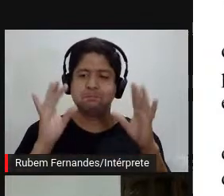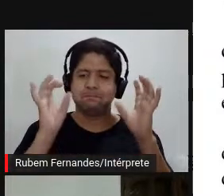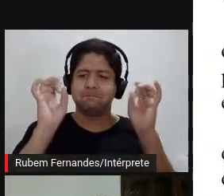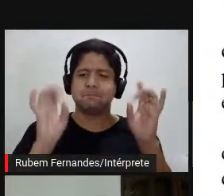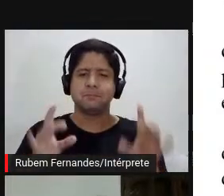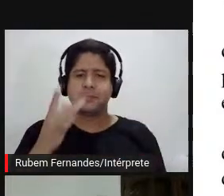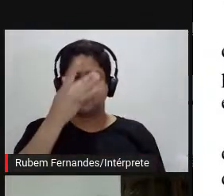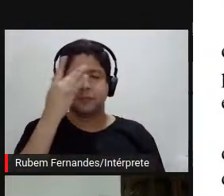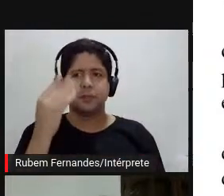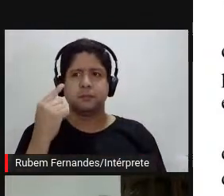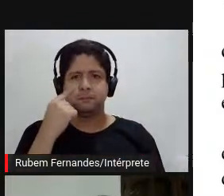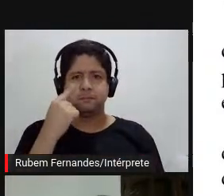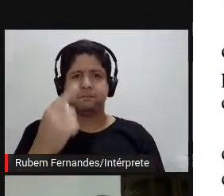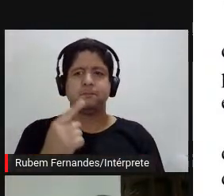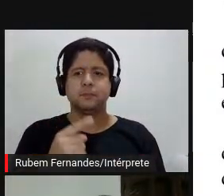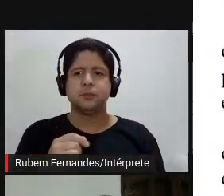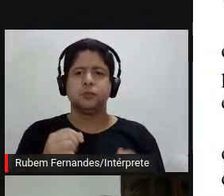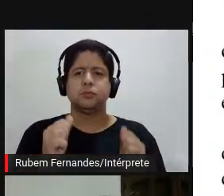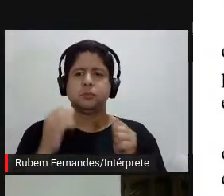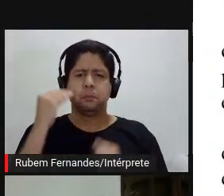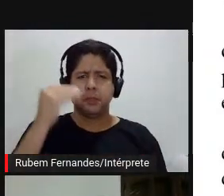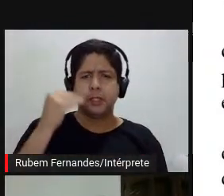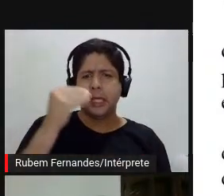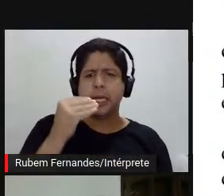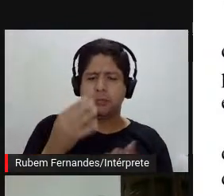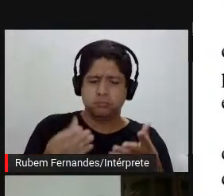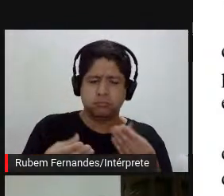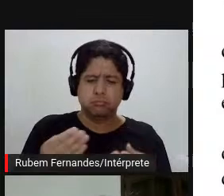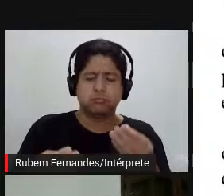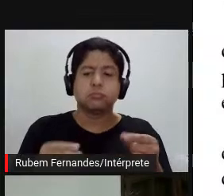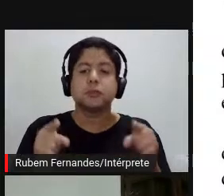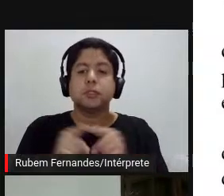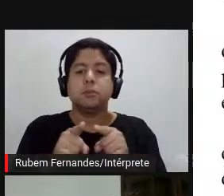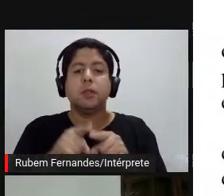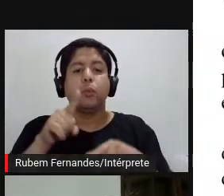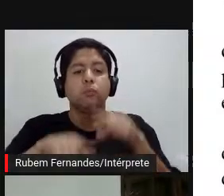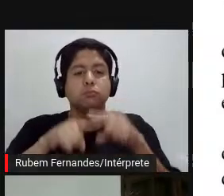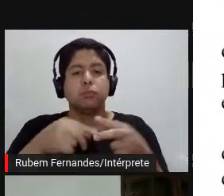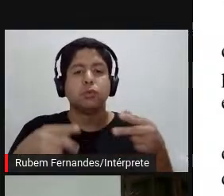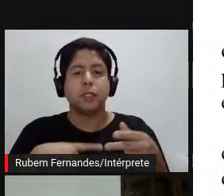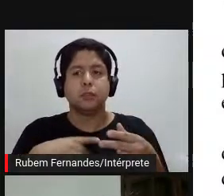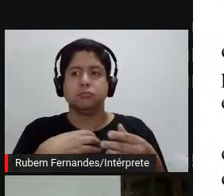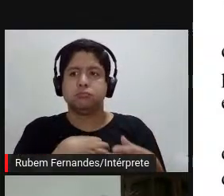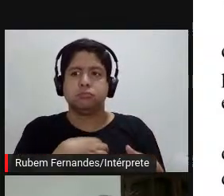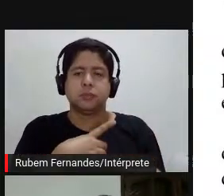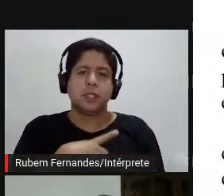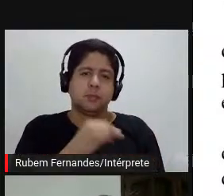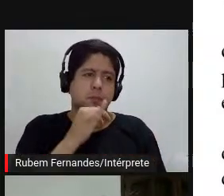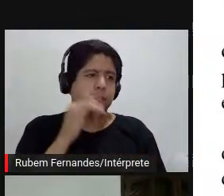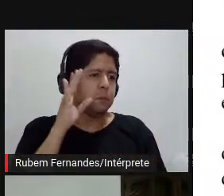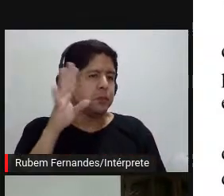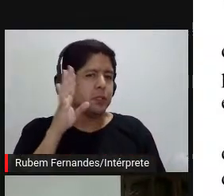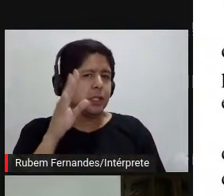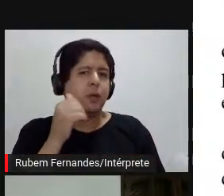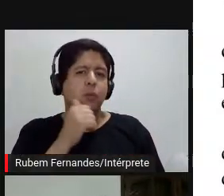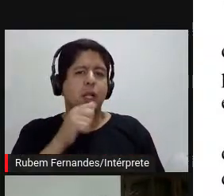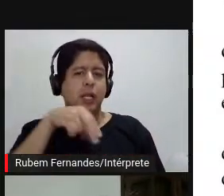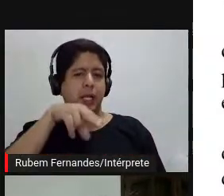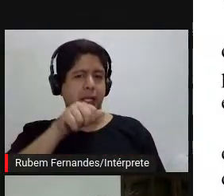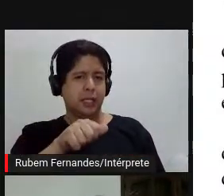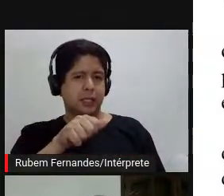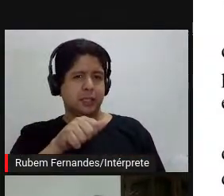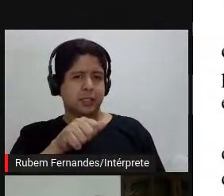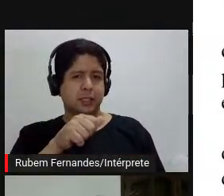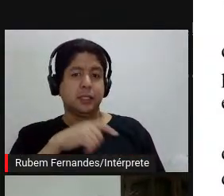importam mais como experiências sensíveis do que enquanto objetos em si, se a pensar, né, no trabalho da Ana, assim, chega numa